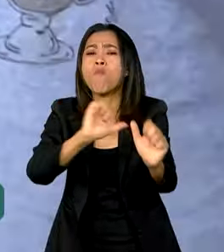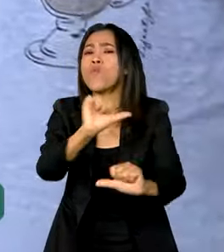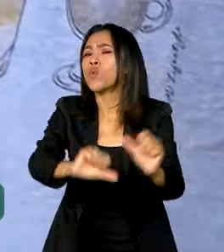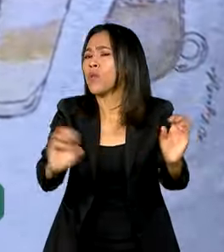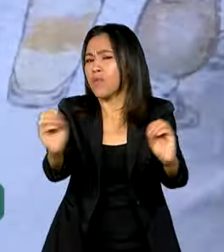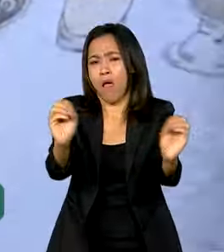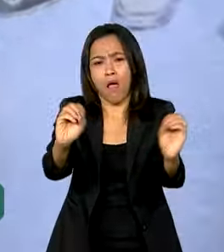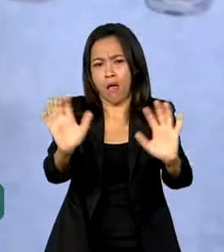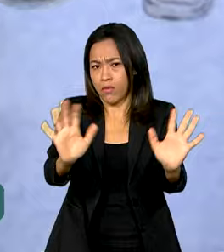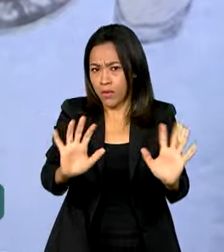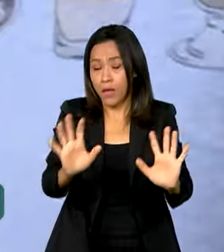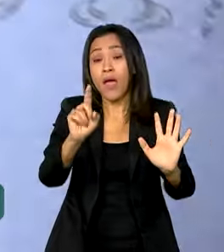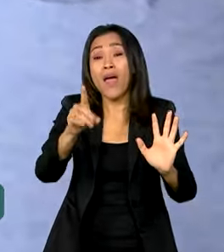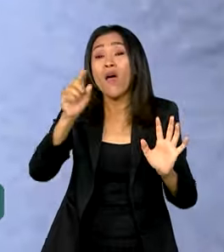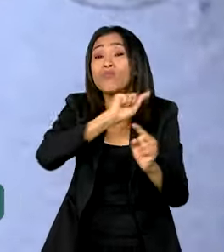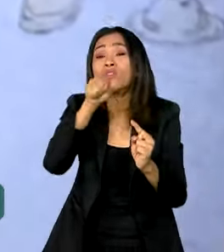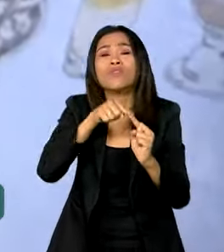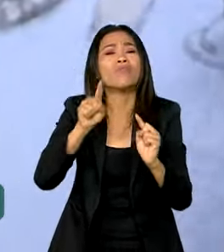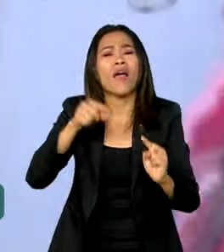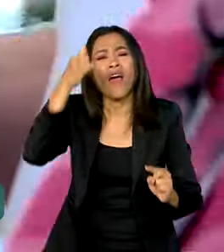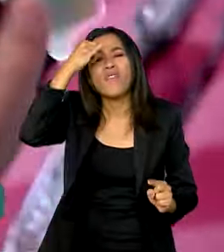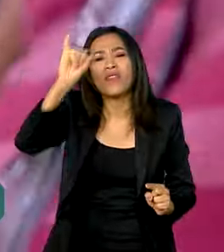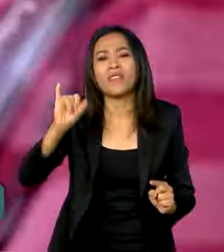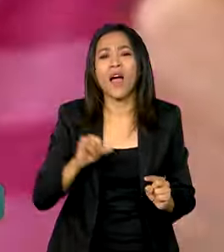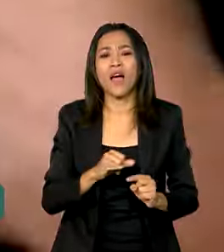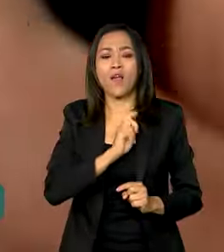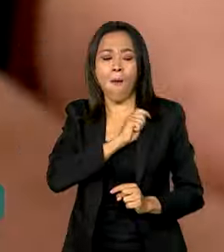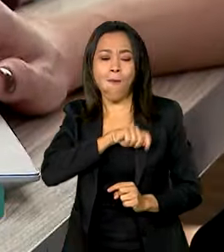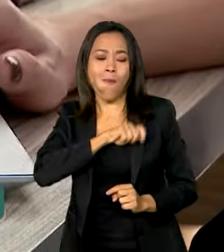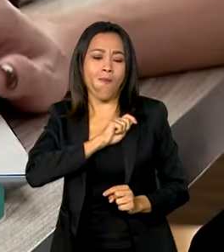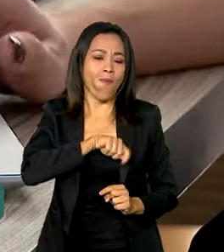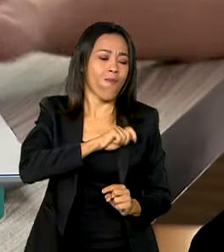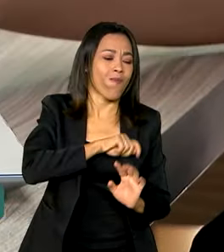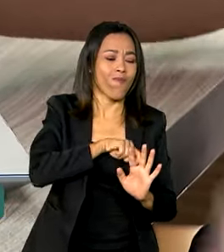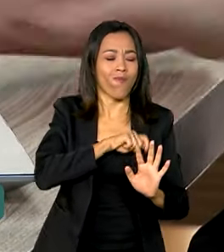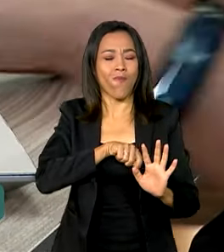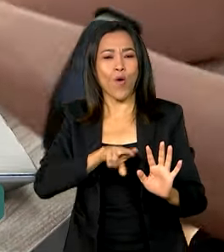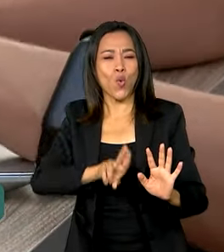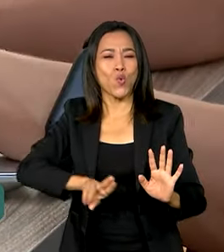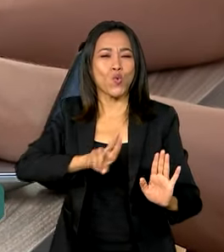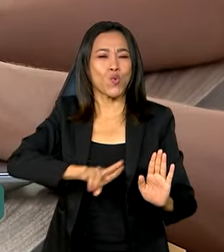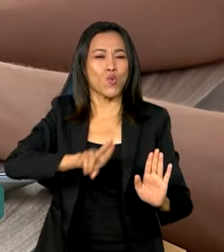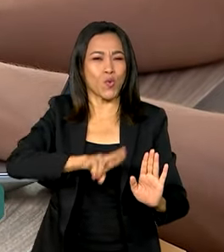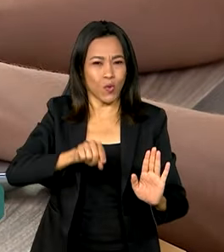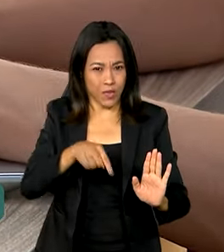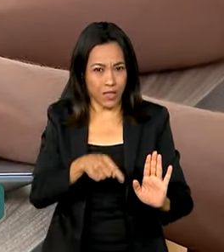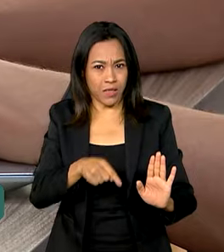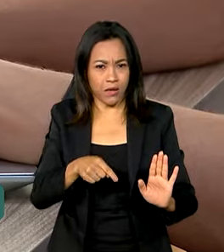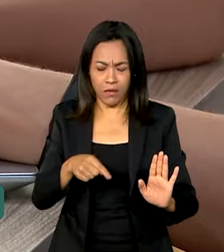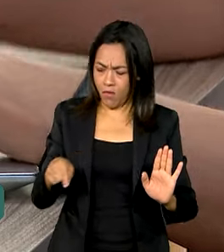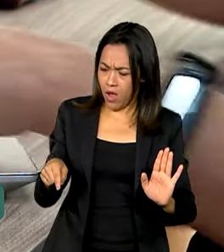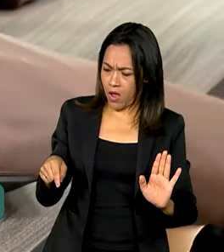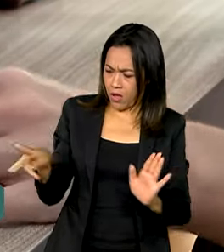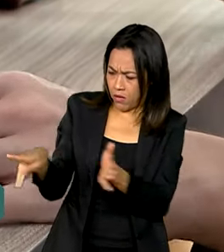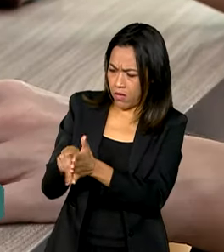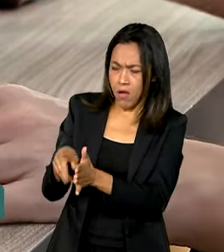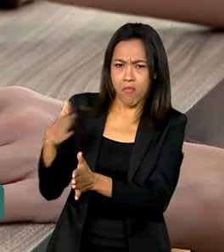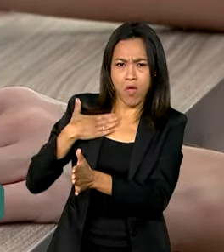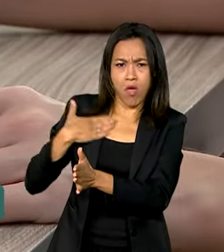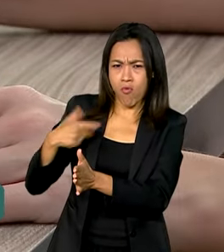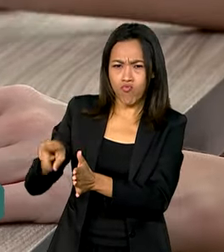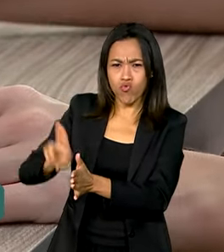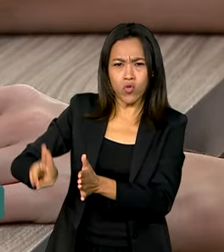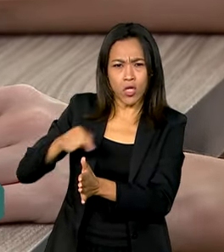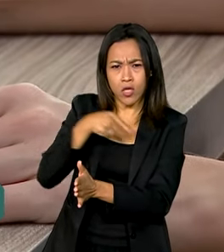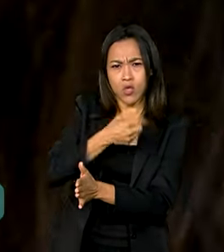é evitar que criminosos usem dispositivos diferentes dos que já foram utilizados pelo dono da conta para fazer